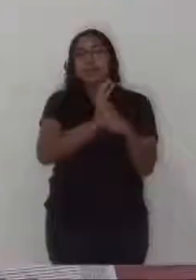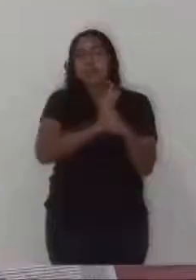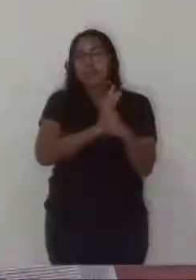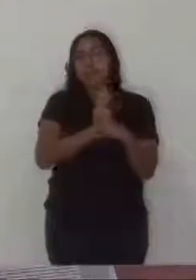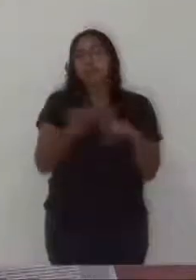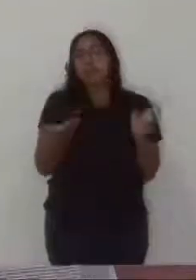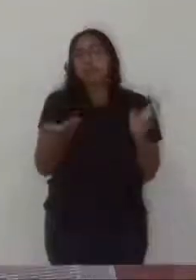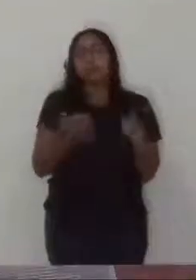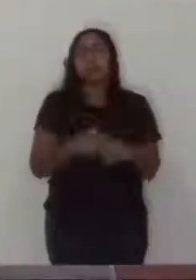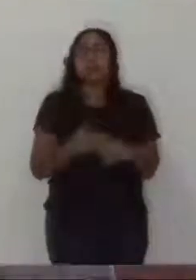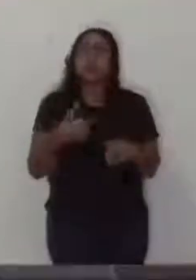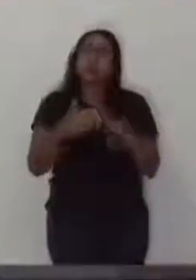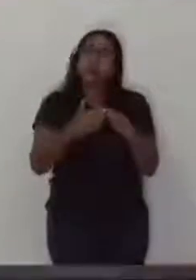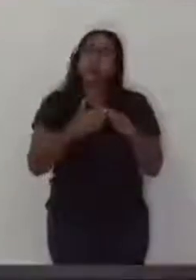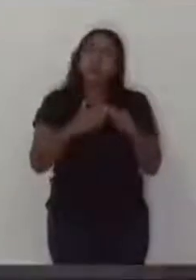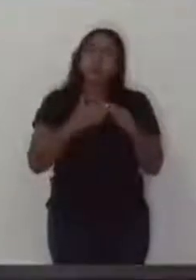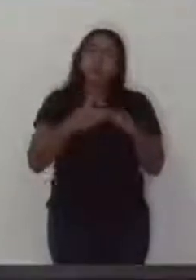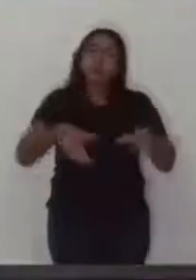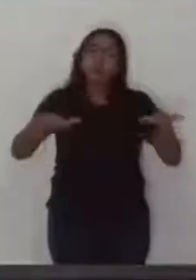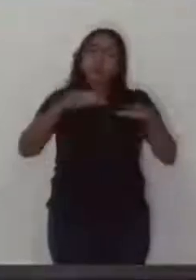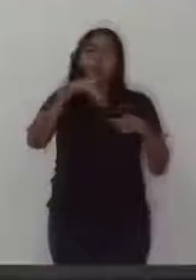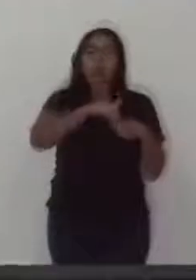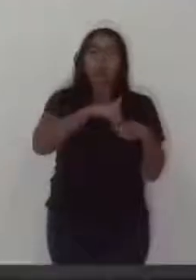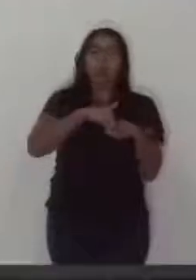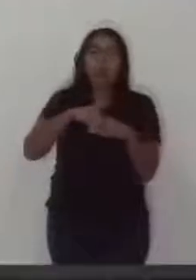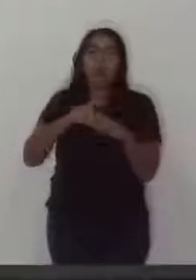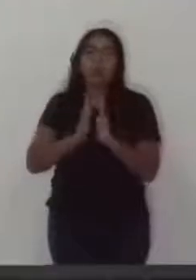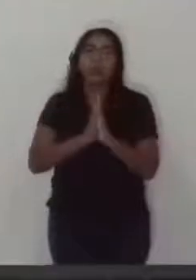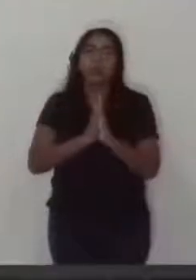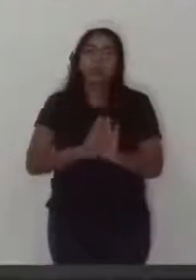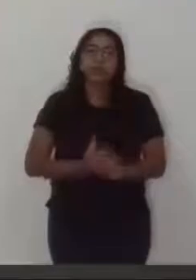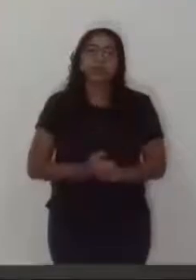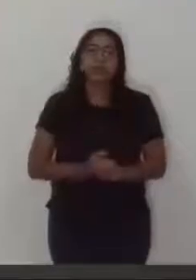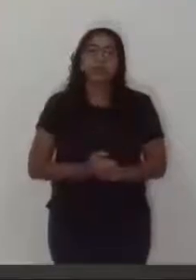E aí peço voto favorável. Continuo encaminhamento de lideranças.